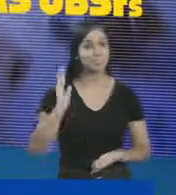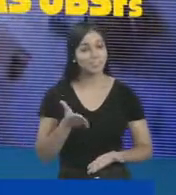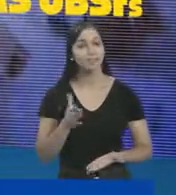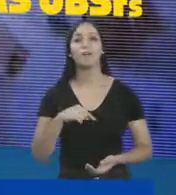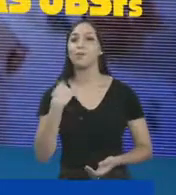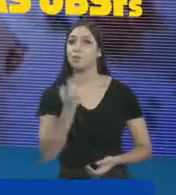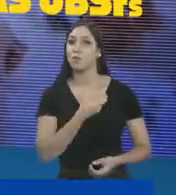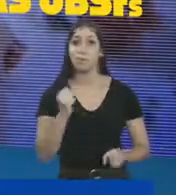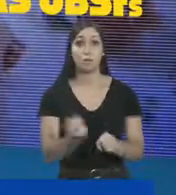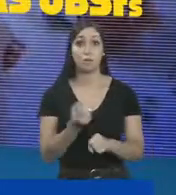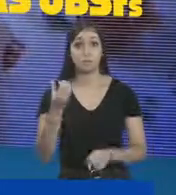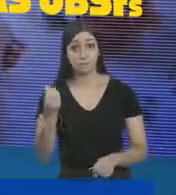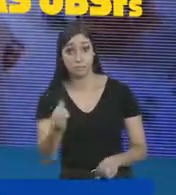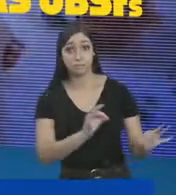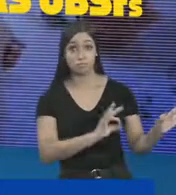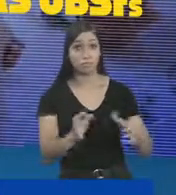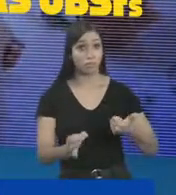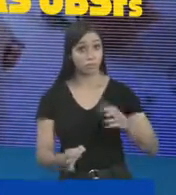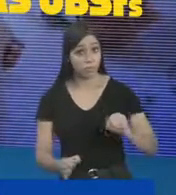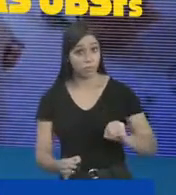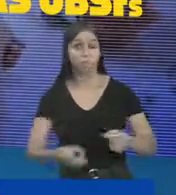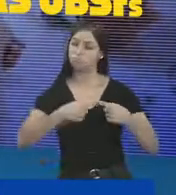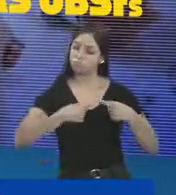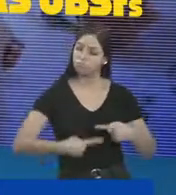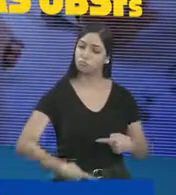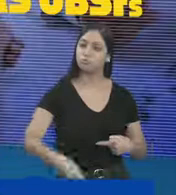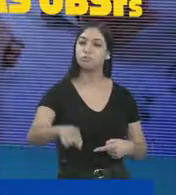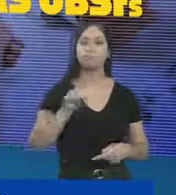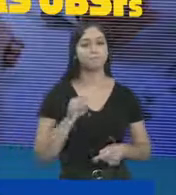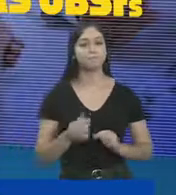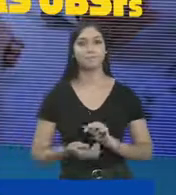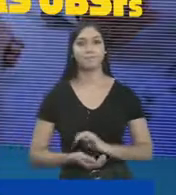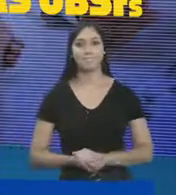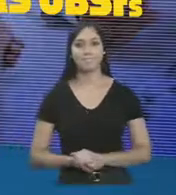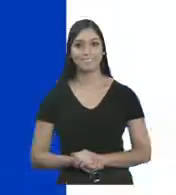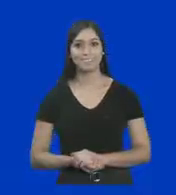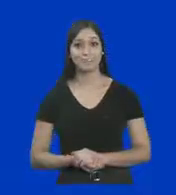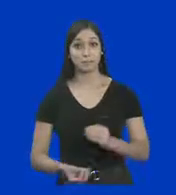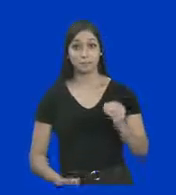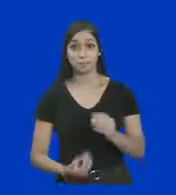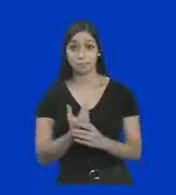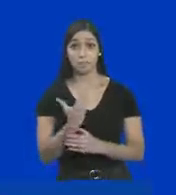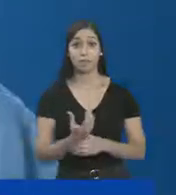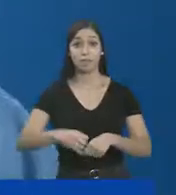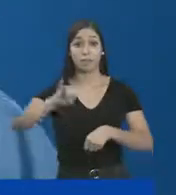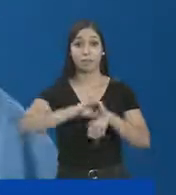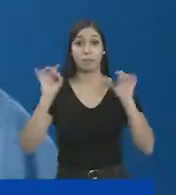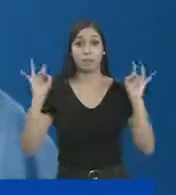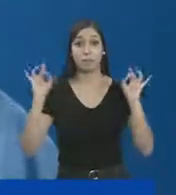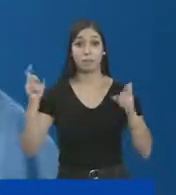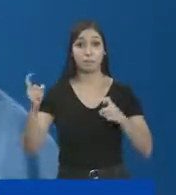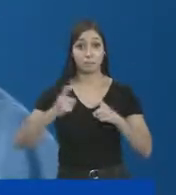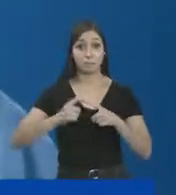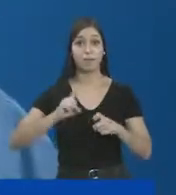agora? Nós fizemos seis, reformamos dez e vamos prosseguir desta forma. É o fim! A criação do